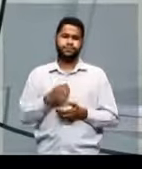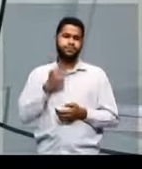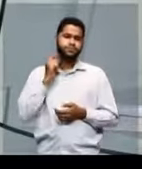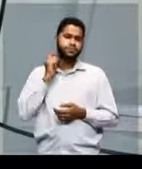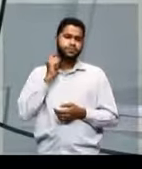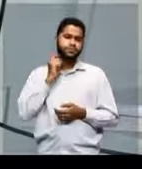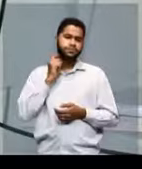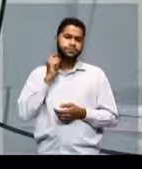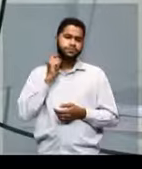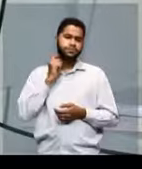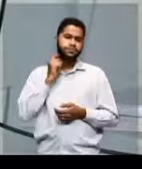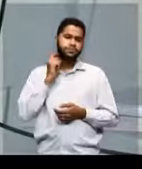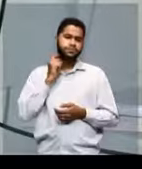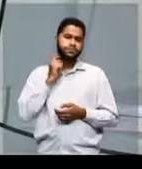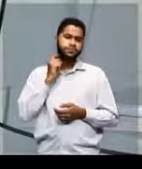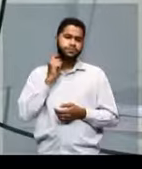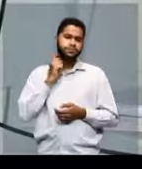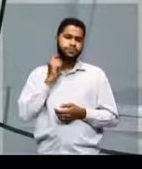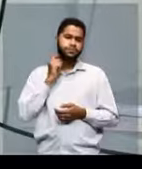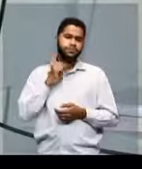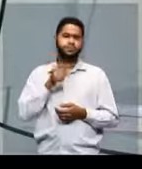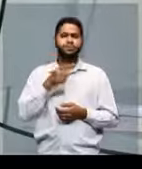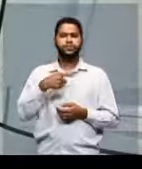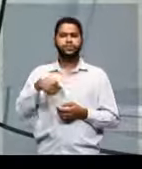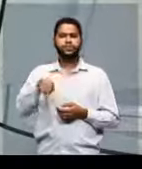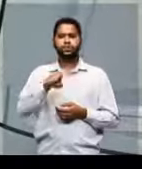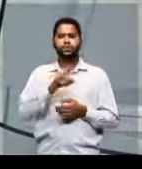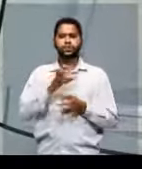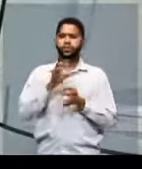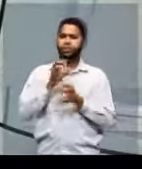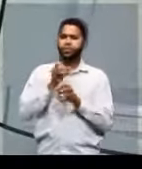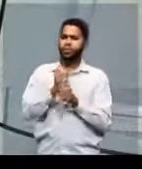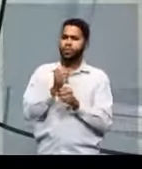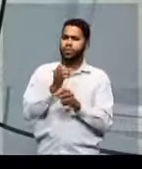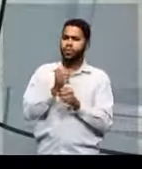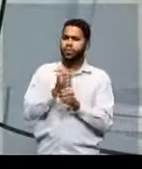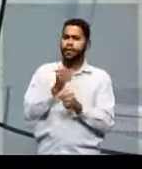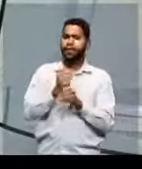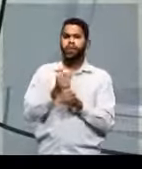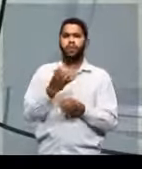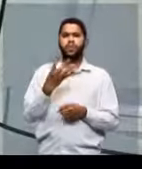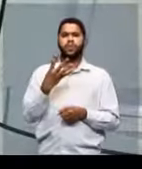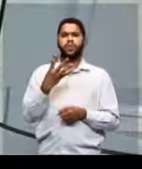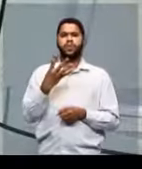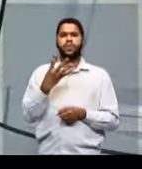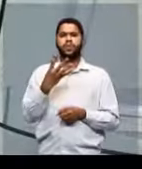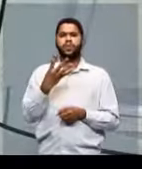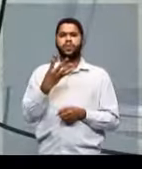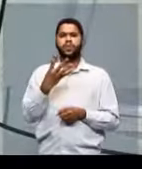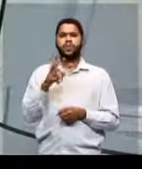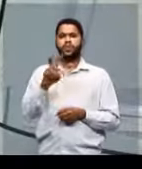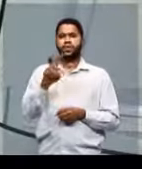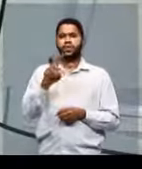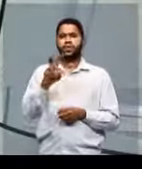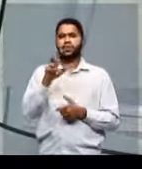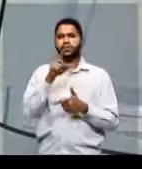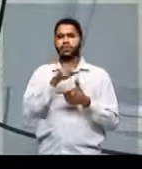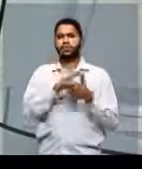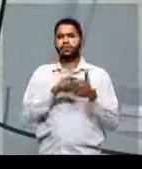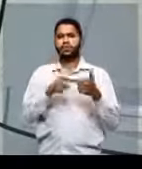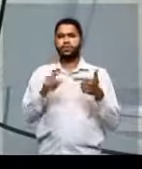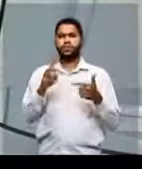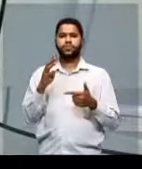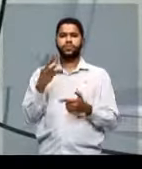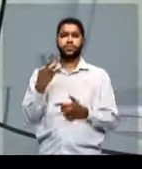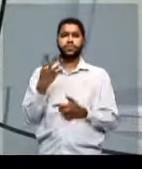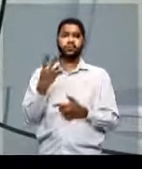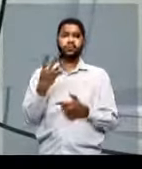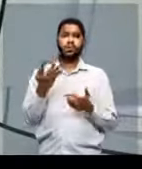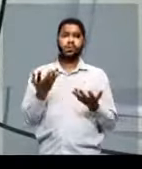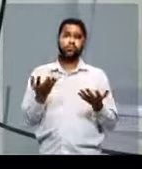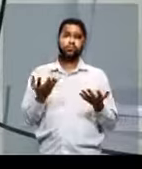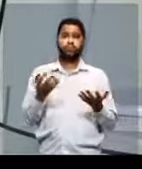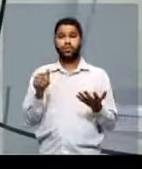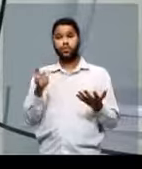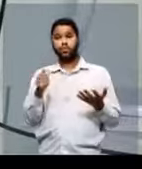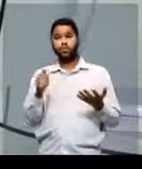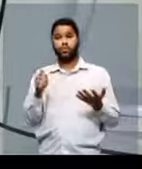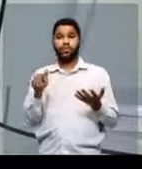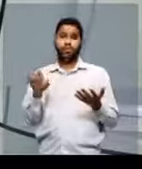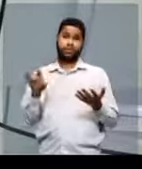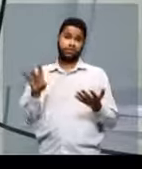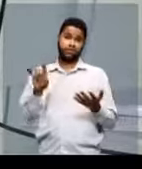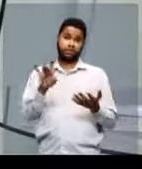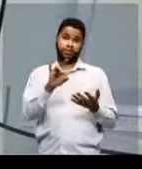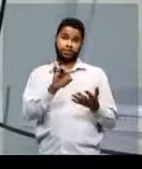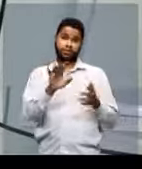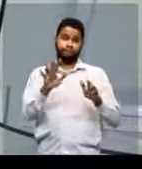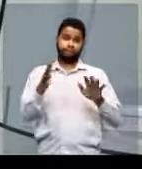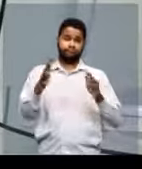Então, se a gente for fazer um cálculo, se a gente pegar, sei lá, 45 questões e dividir por 4, daria, sei lá, umas 11 questões para